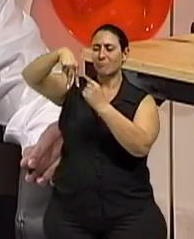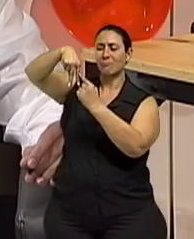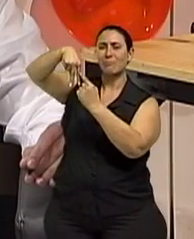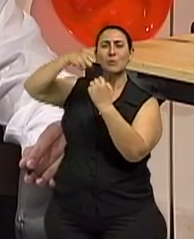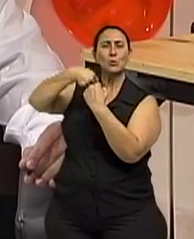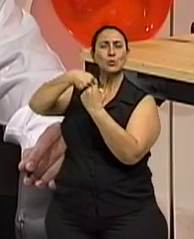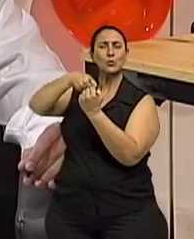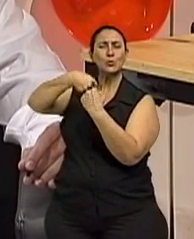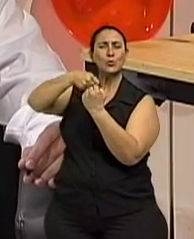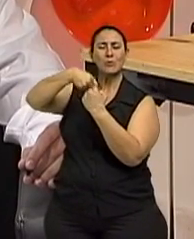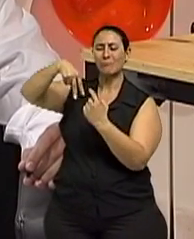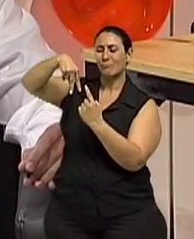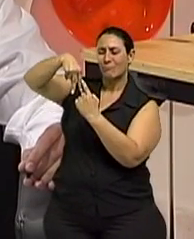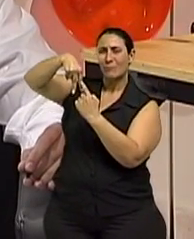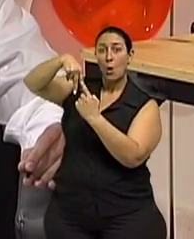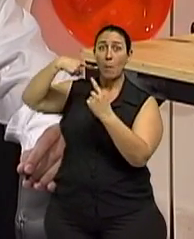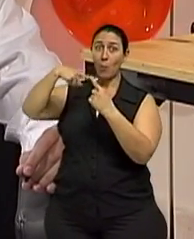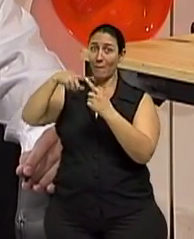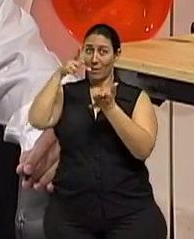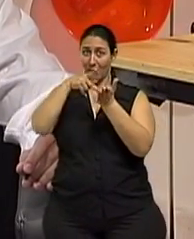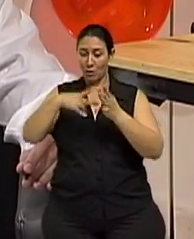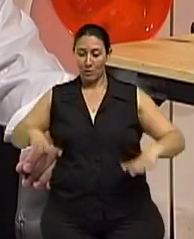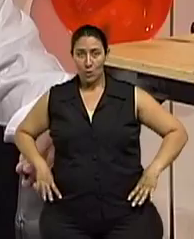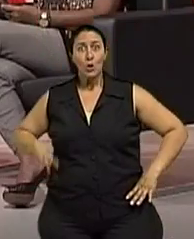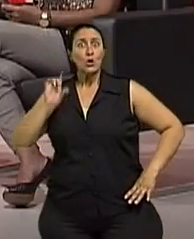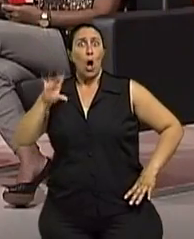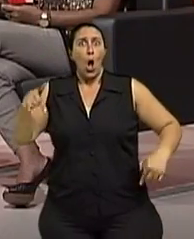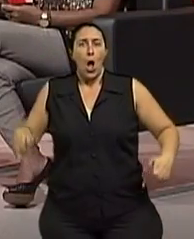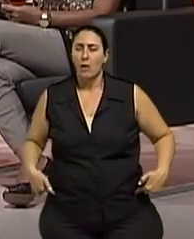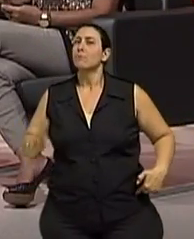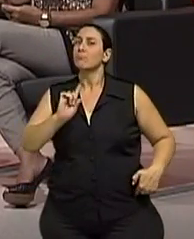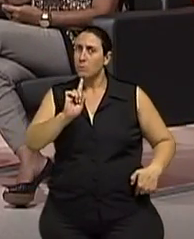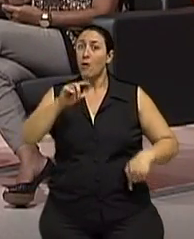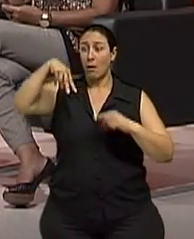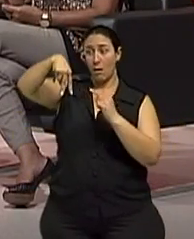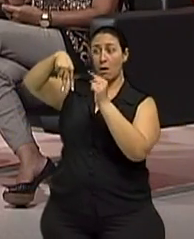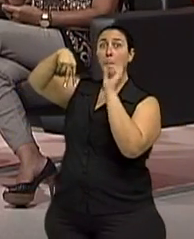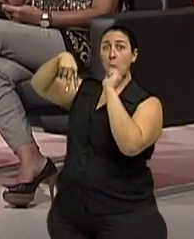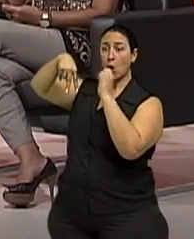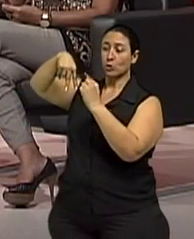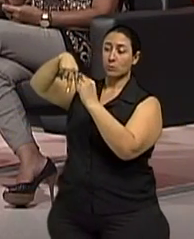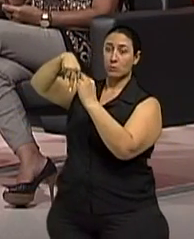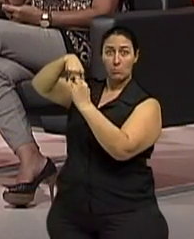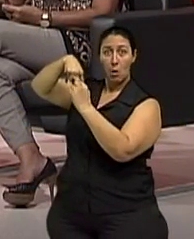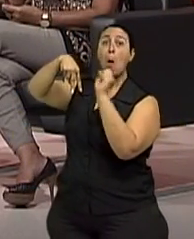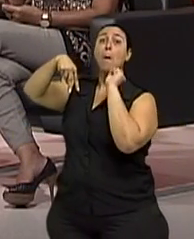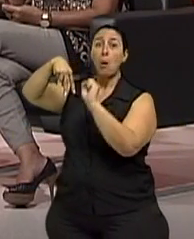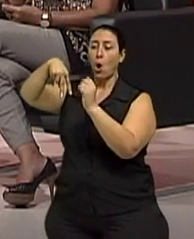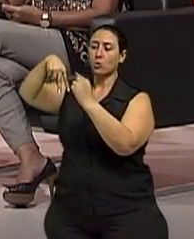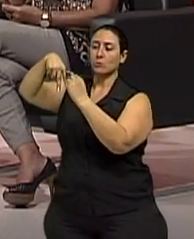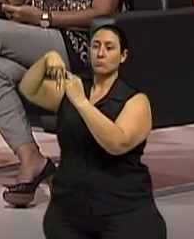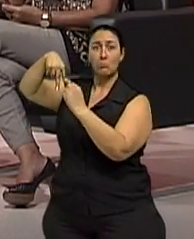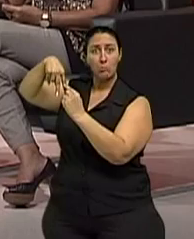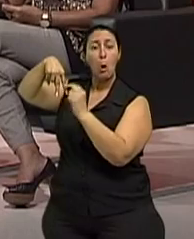Porque a dor do quadril, ela não fica localizada aqui nessa região do quadril. Ela pode irradiar para a região da coxa, ela pode irradiar para